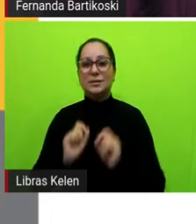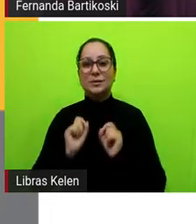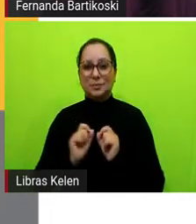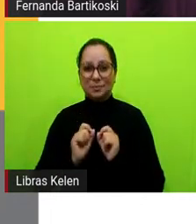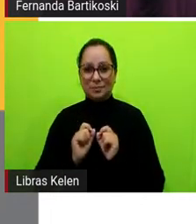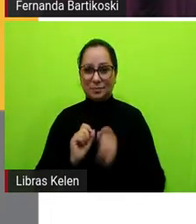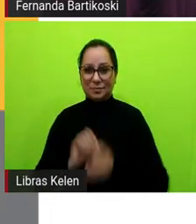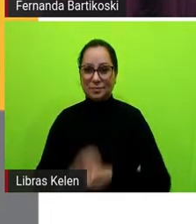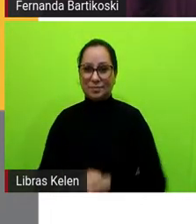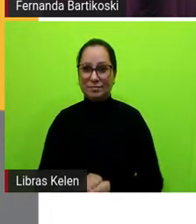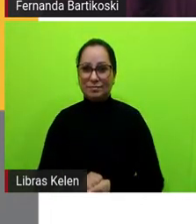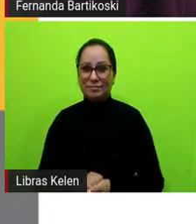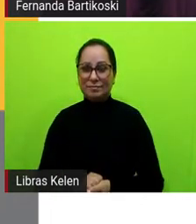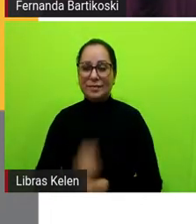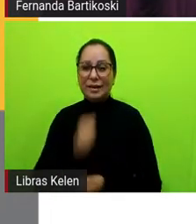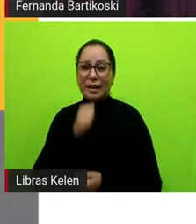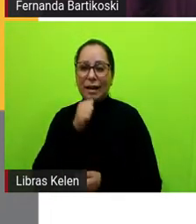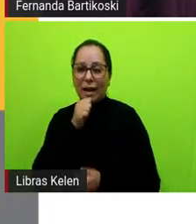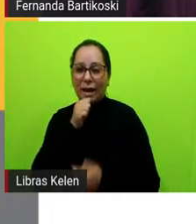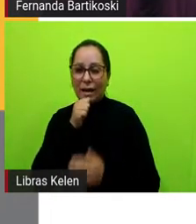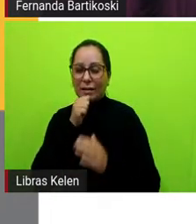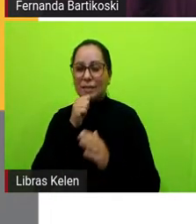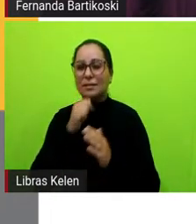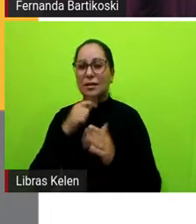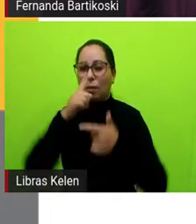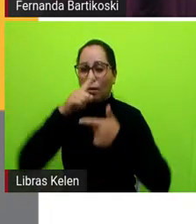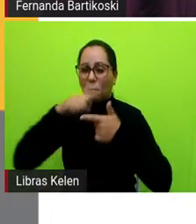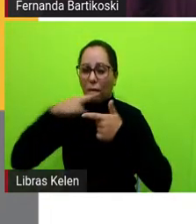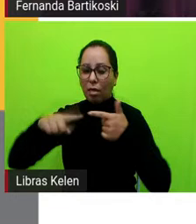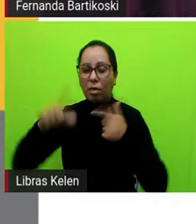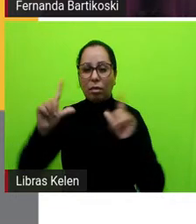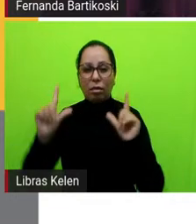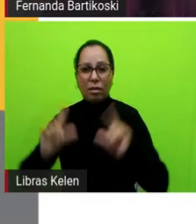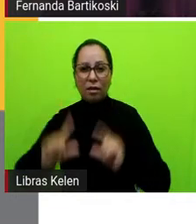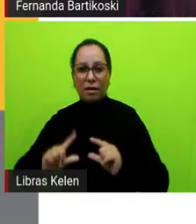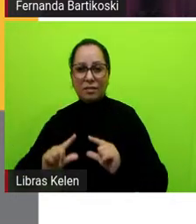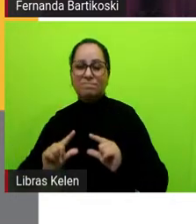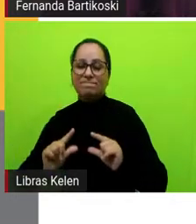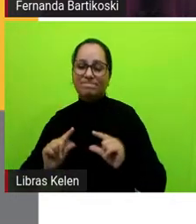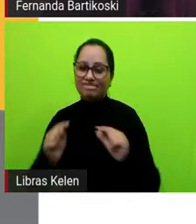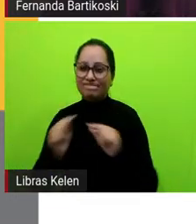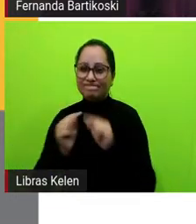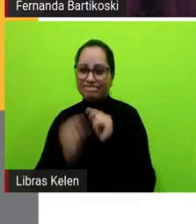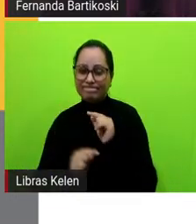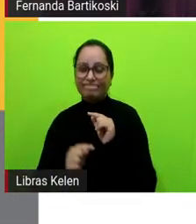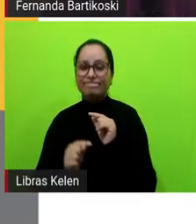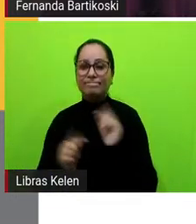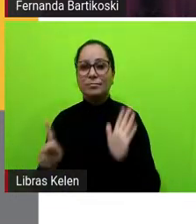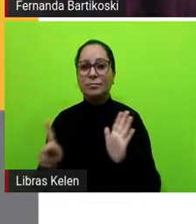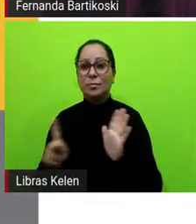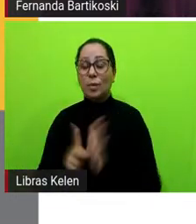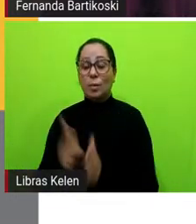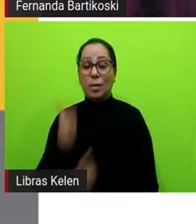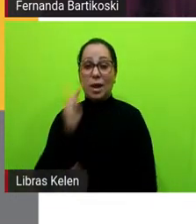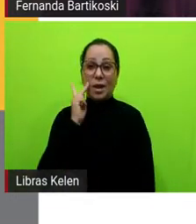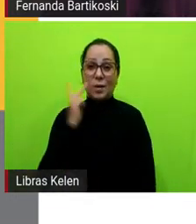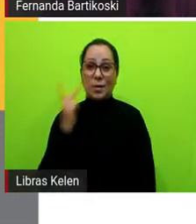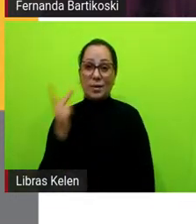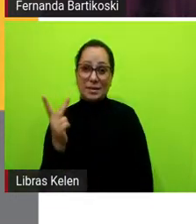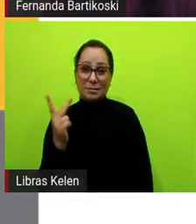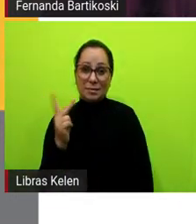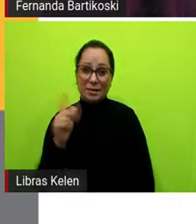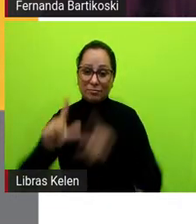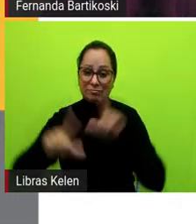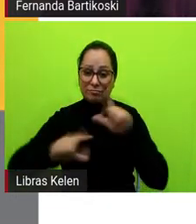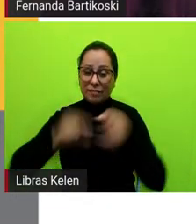índices baixos né ou não tão satisfatórios em relação ao reconhecimento de elementos da